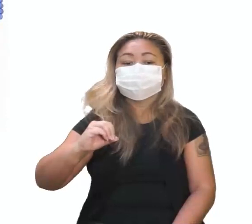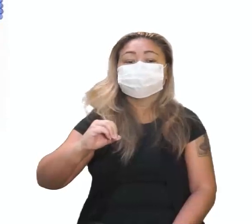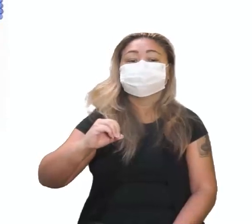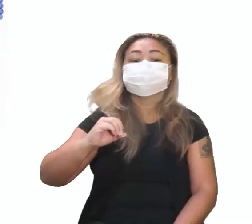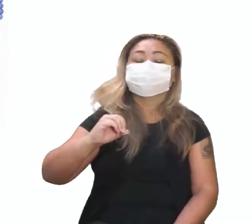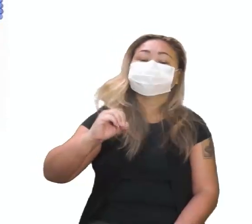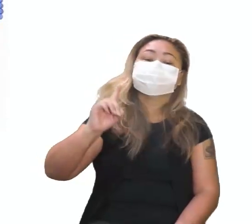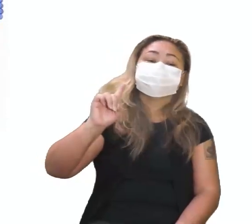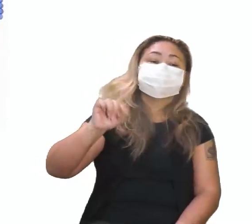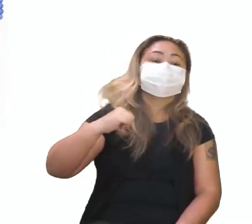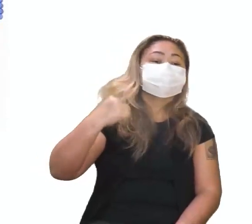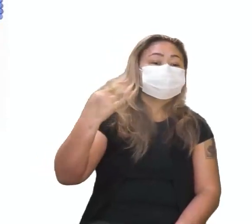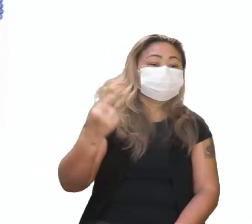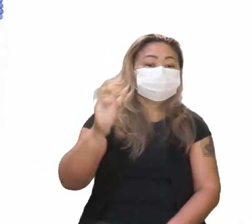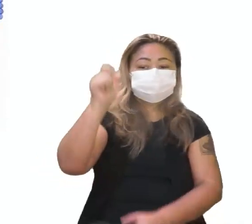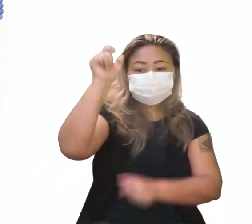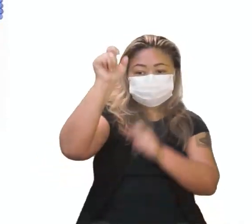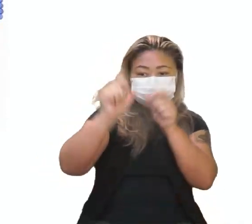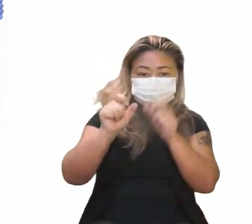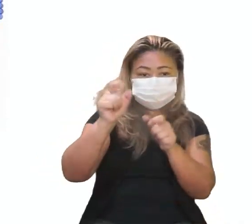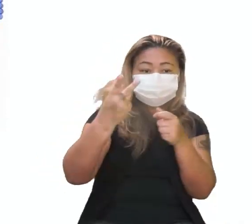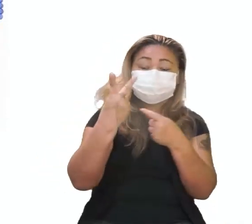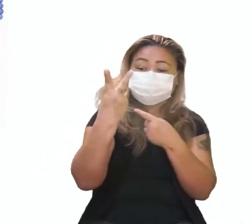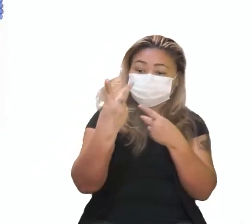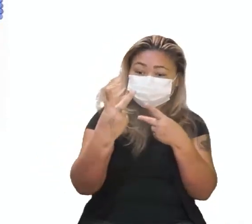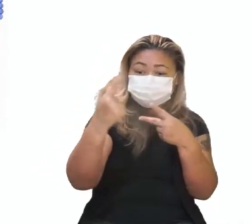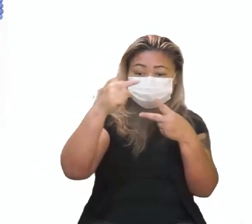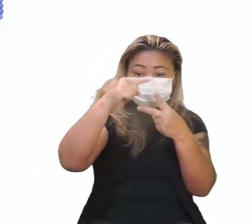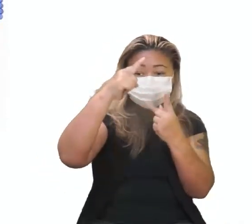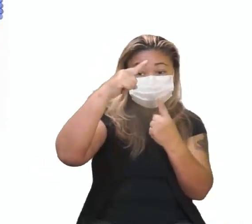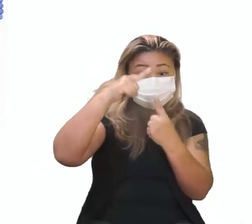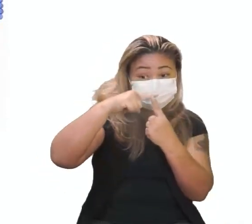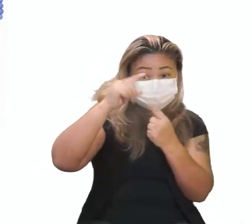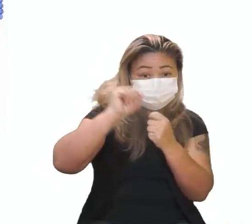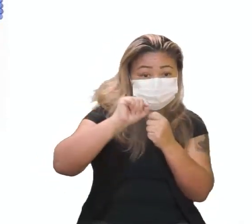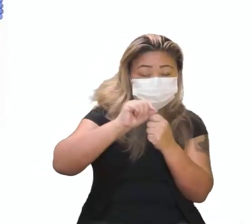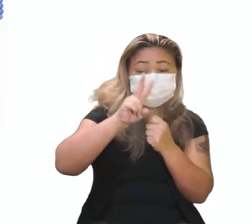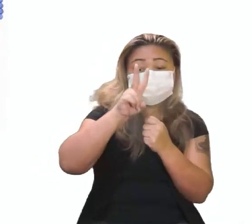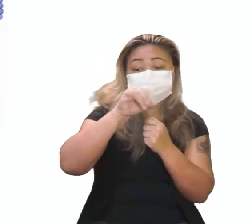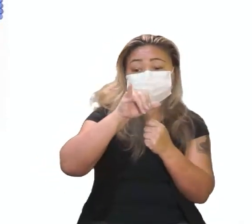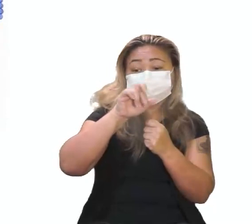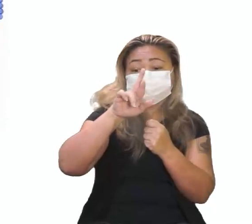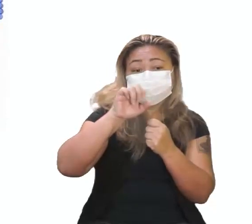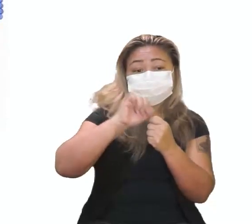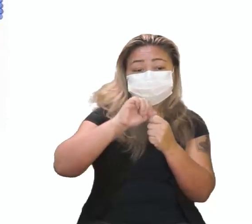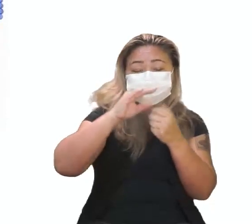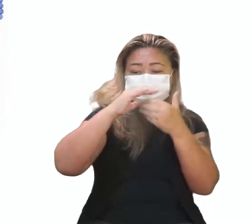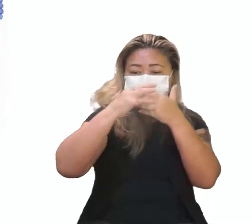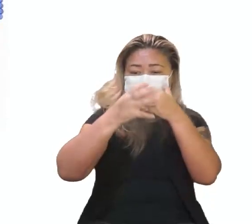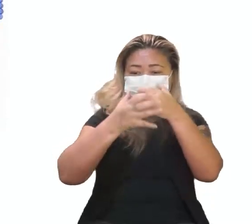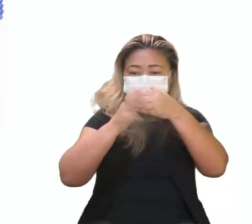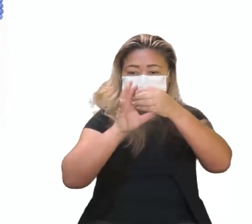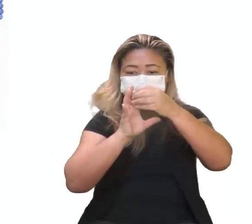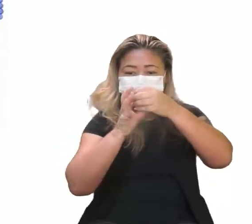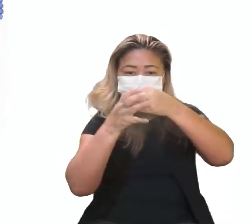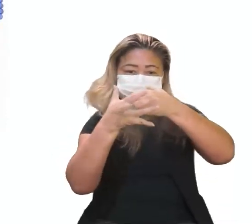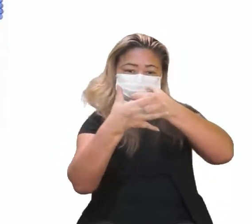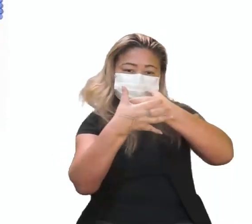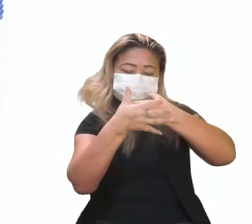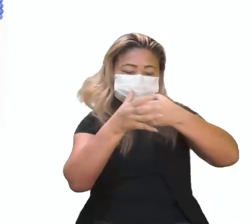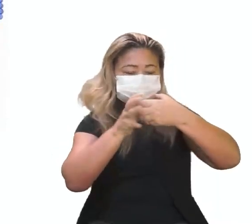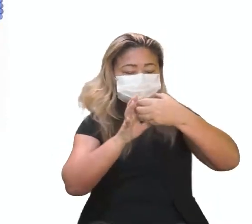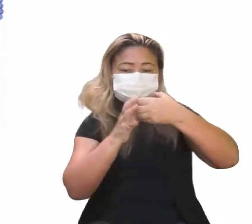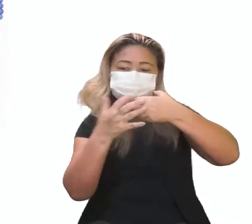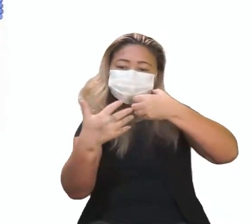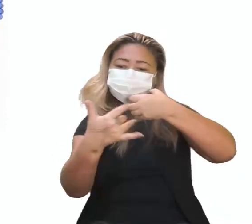Do viruzinho. Então, a gente tinha dois tipos de vírus. Esses vírus têm a sua cápsula proteica, né? Aí, o que a gente